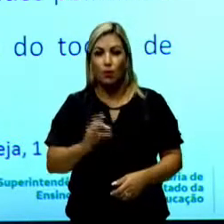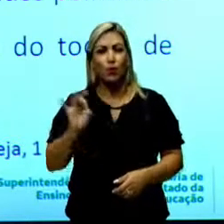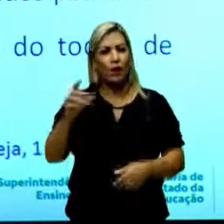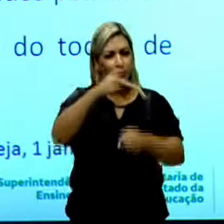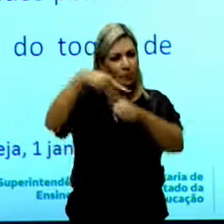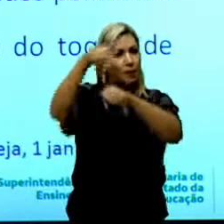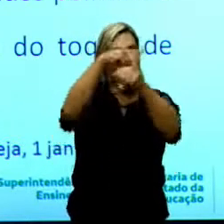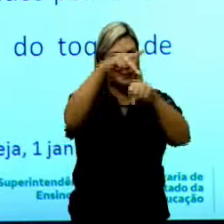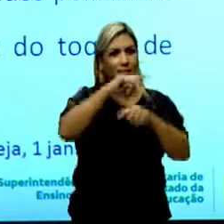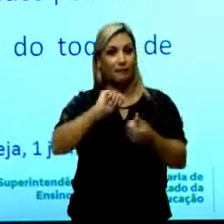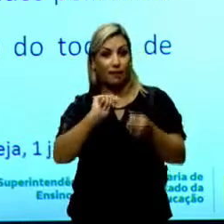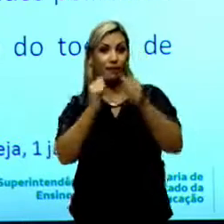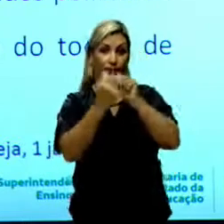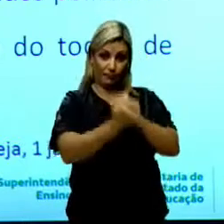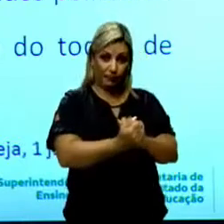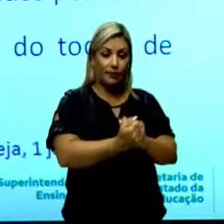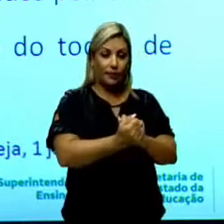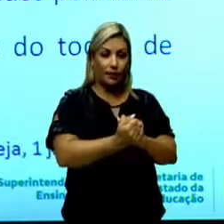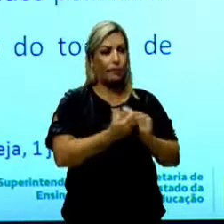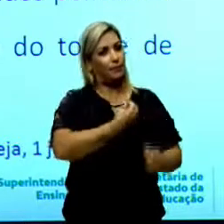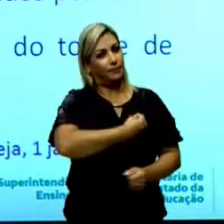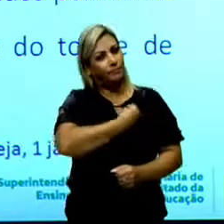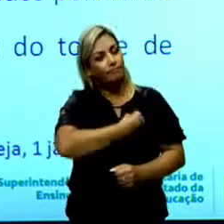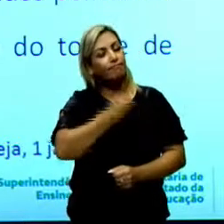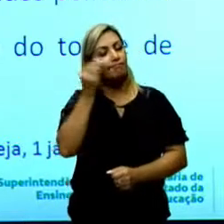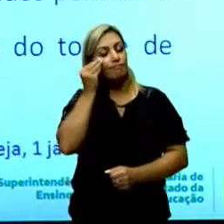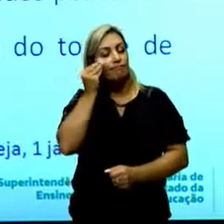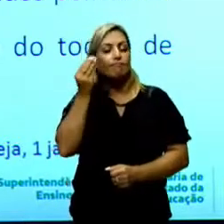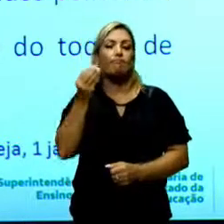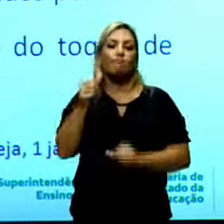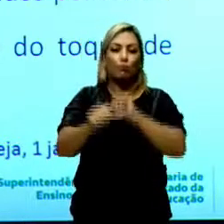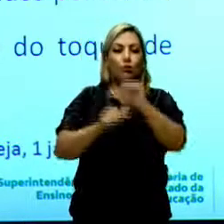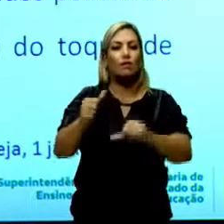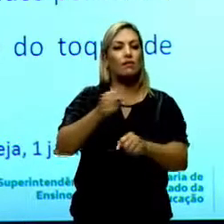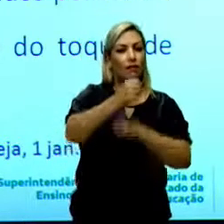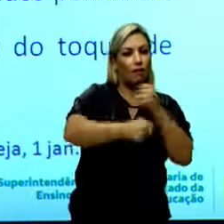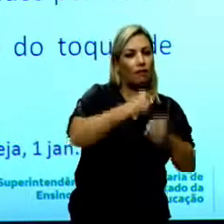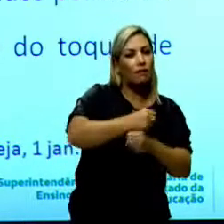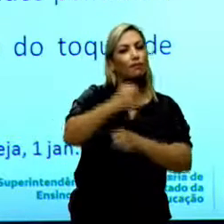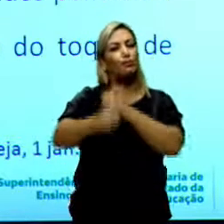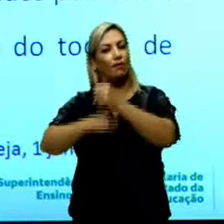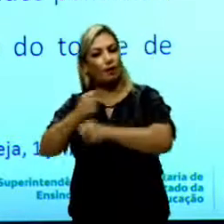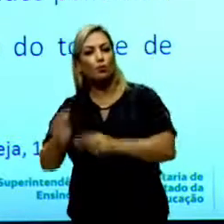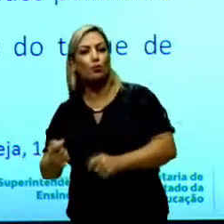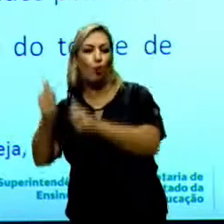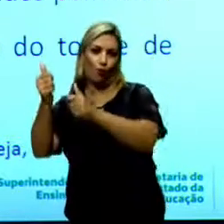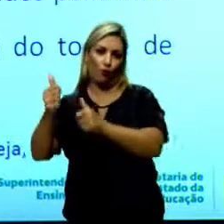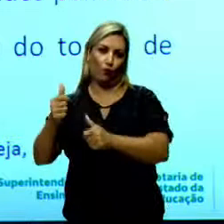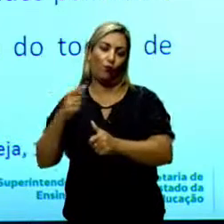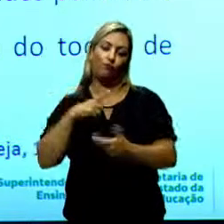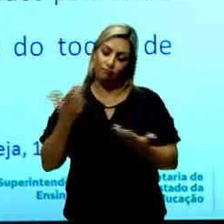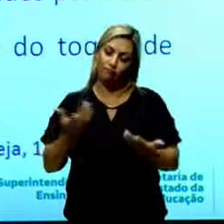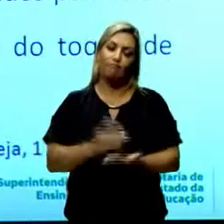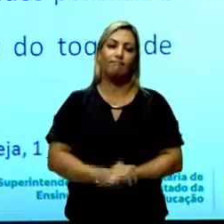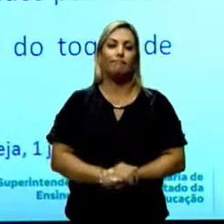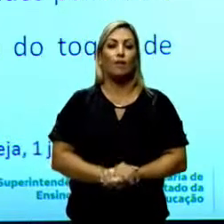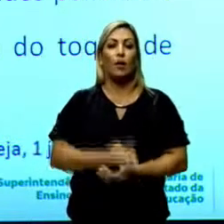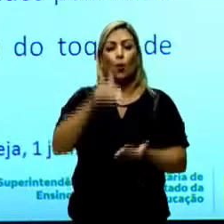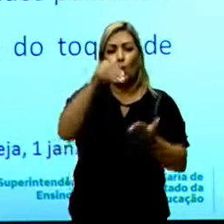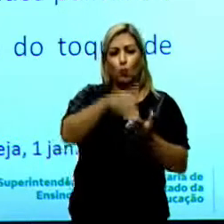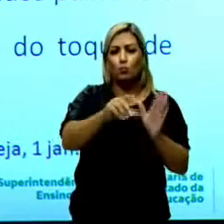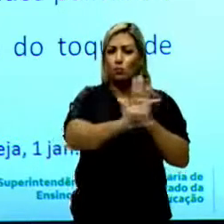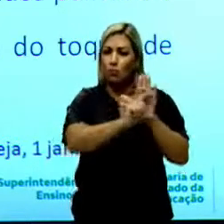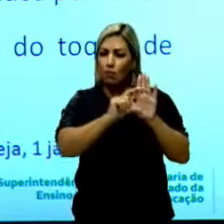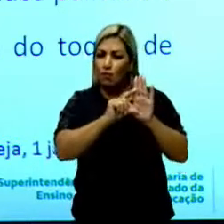nação, teve que se adaptar para viver esse momento de uma transição de um ano para o outro, esse Réveillon. Lá no último